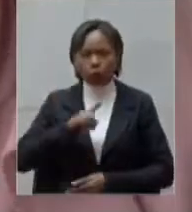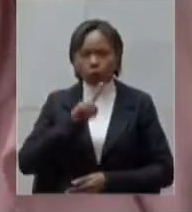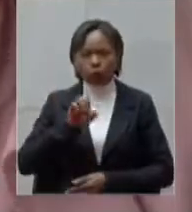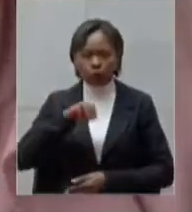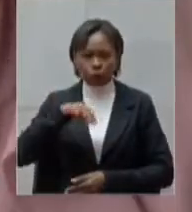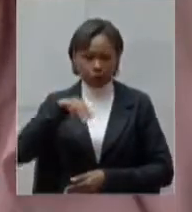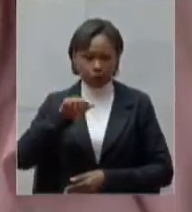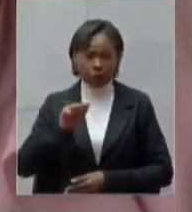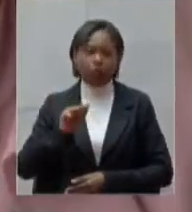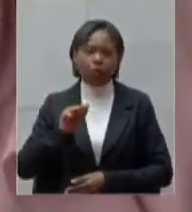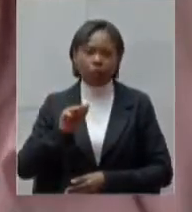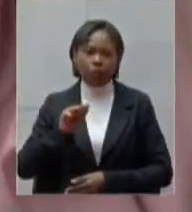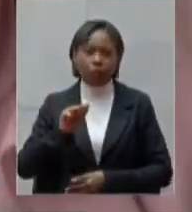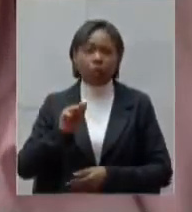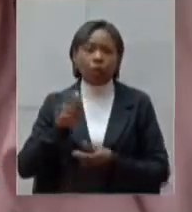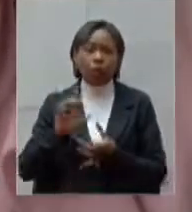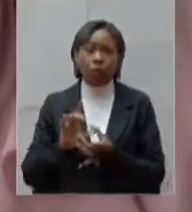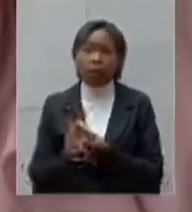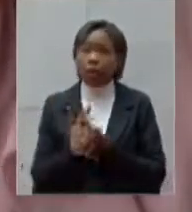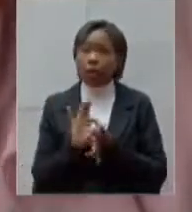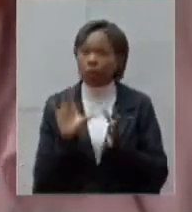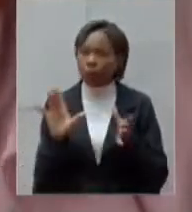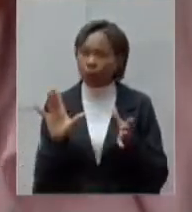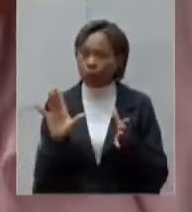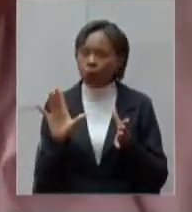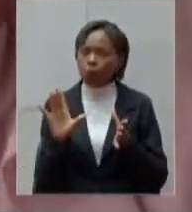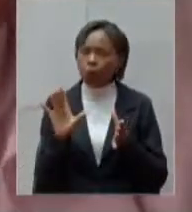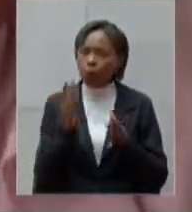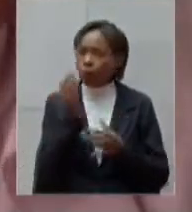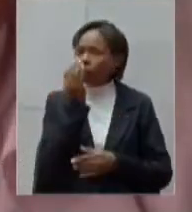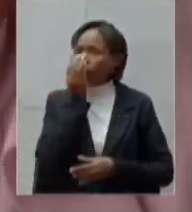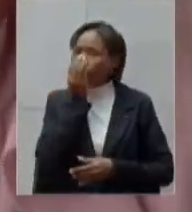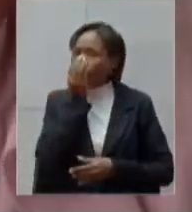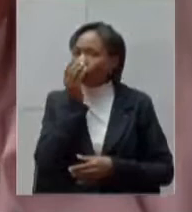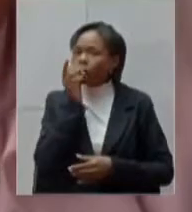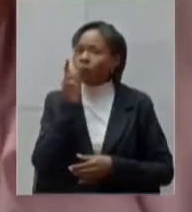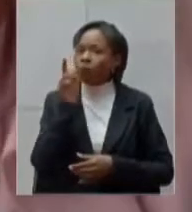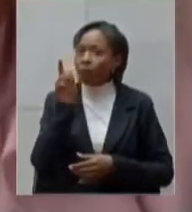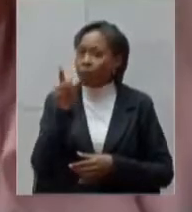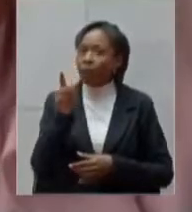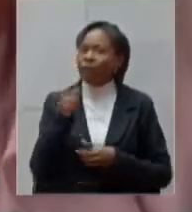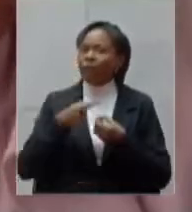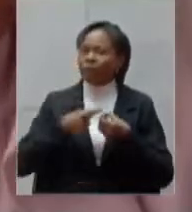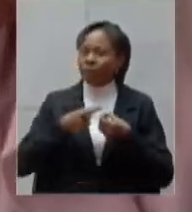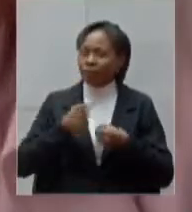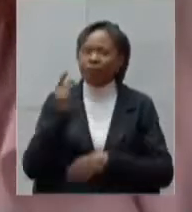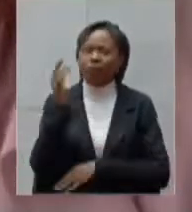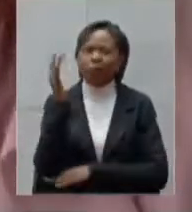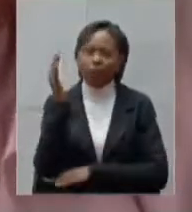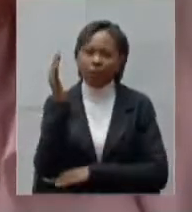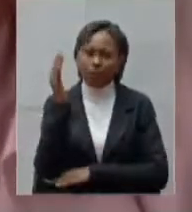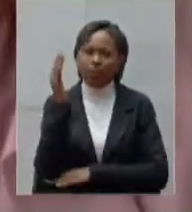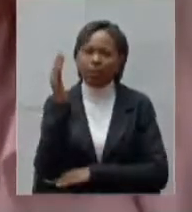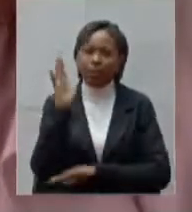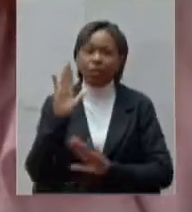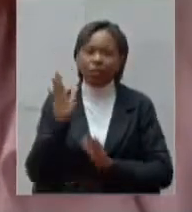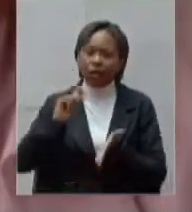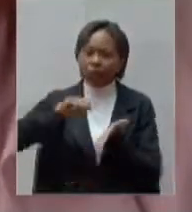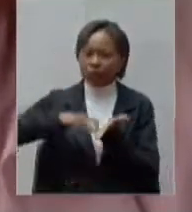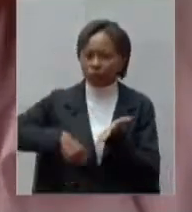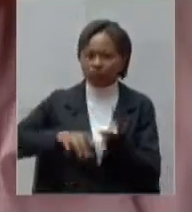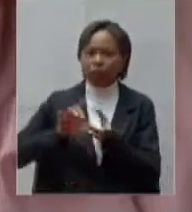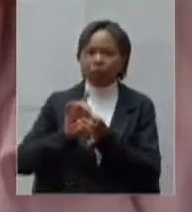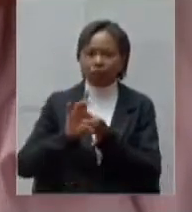15 respiradores para o município de Patinga e eu sei também que foi autorizado vários